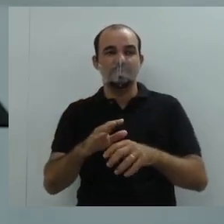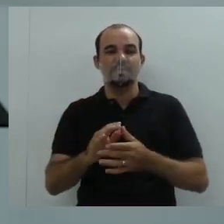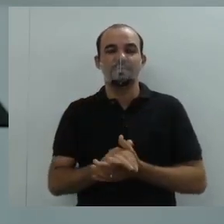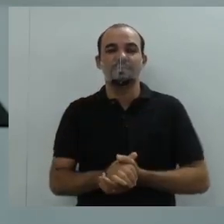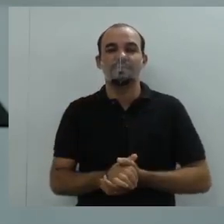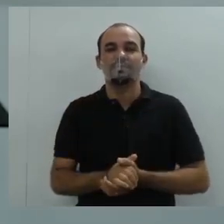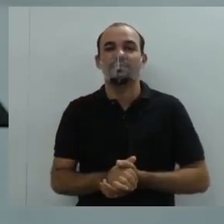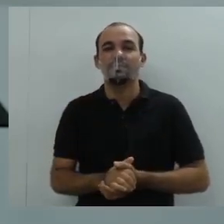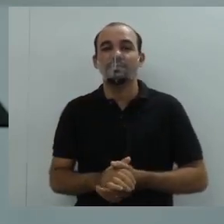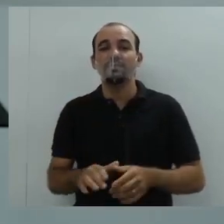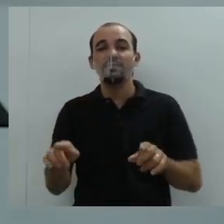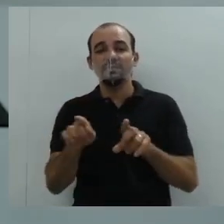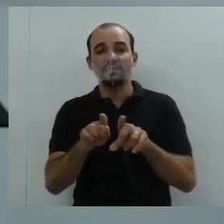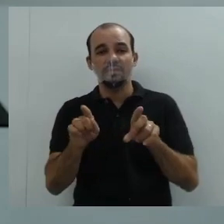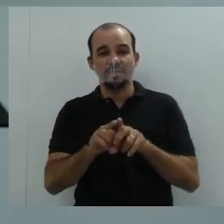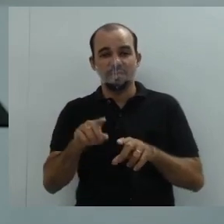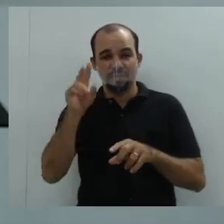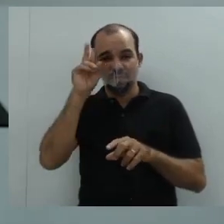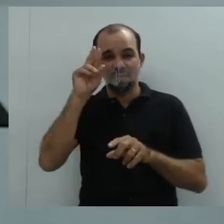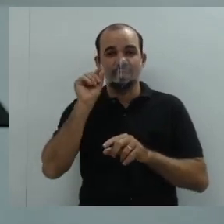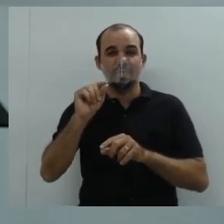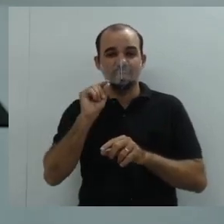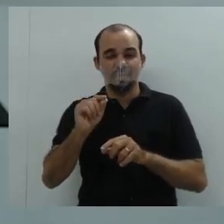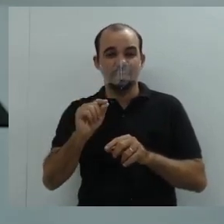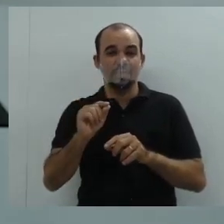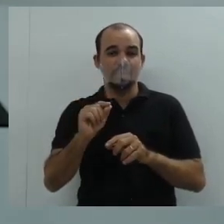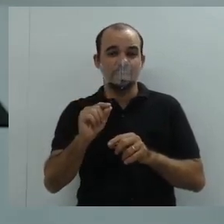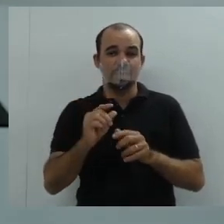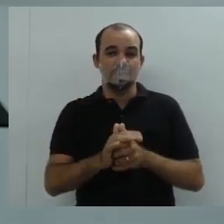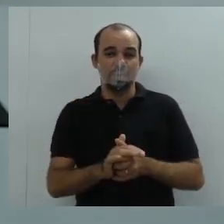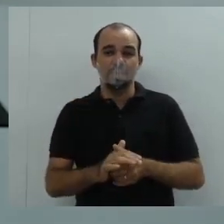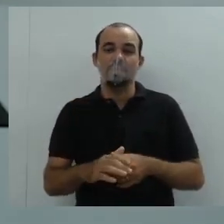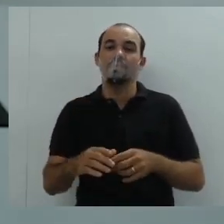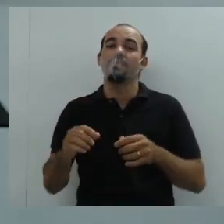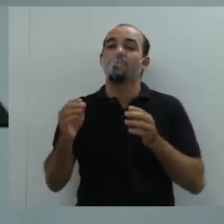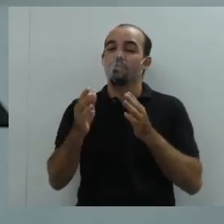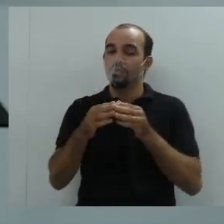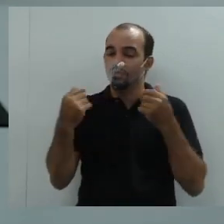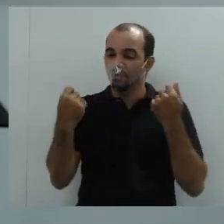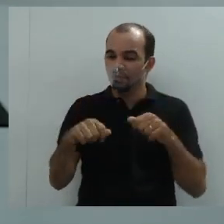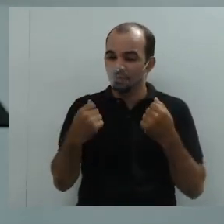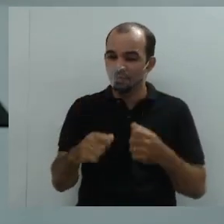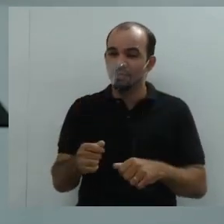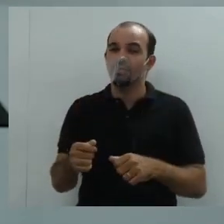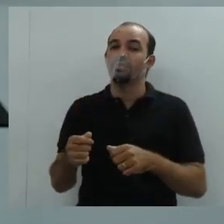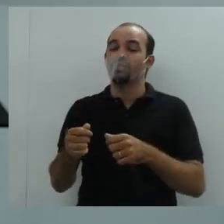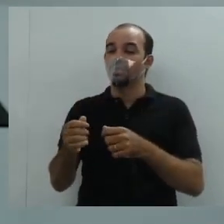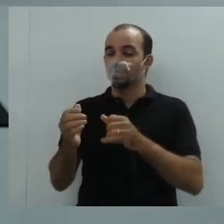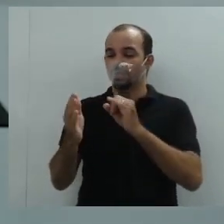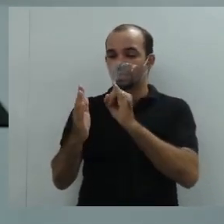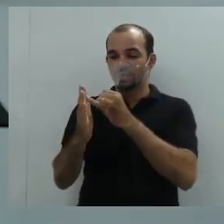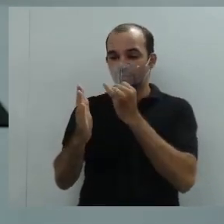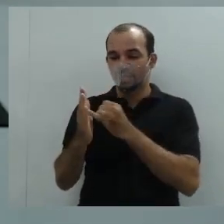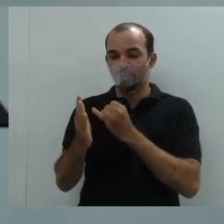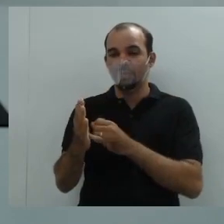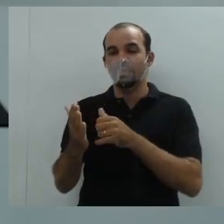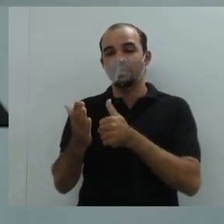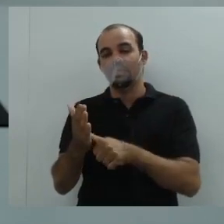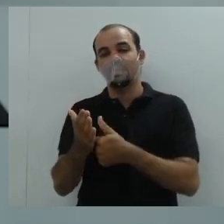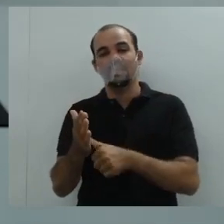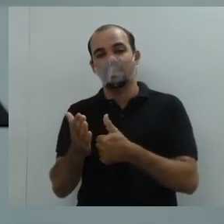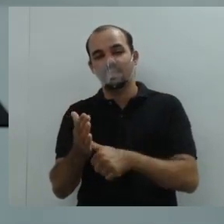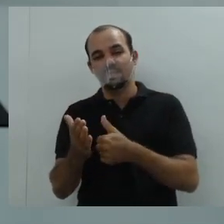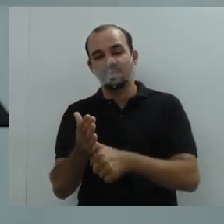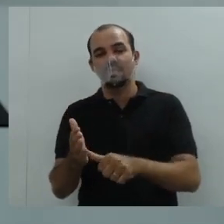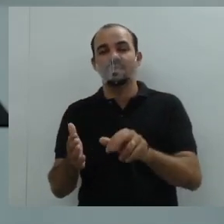algumas solicitações é necessário o documento das pessoas para justificar, para provar que aquelas